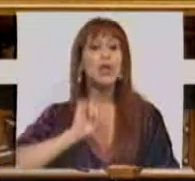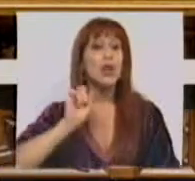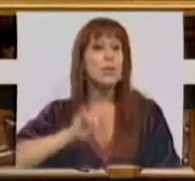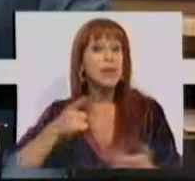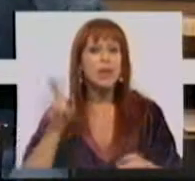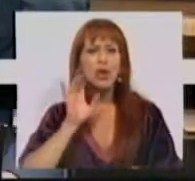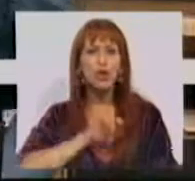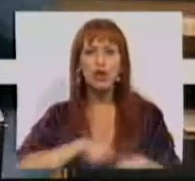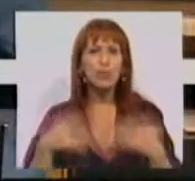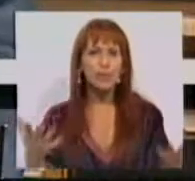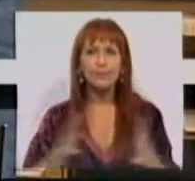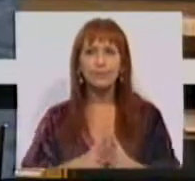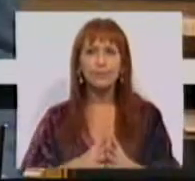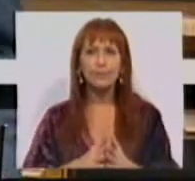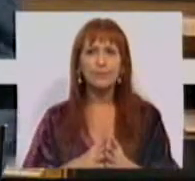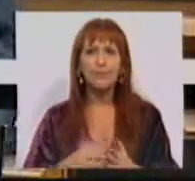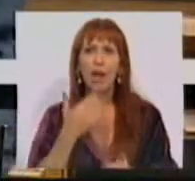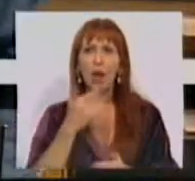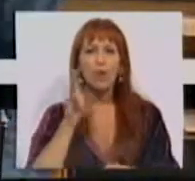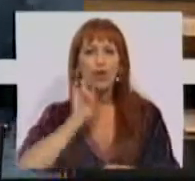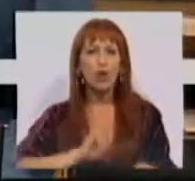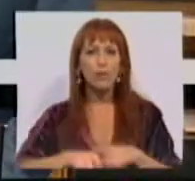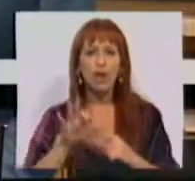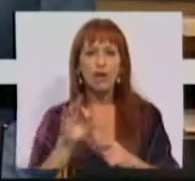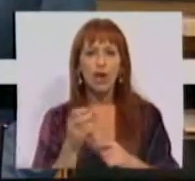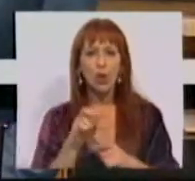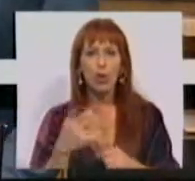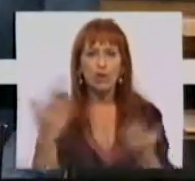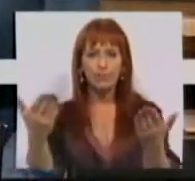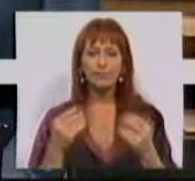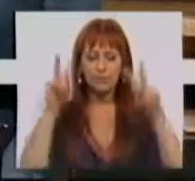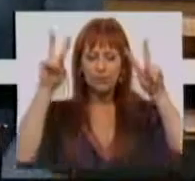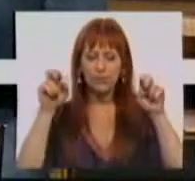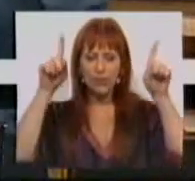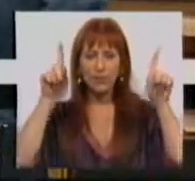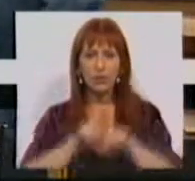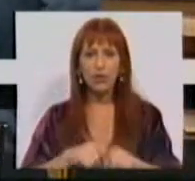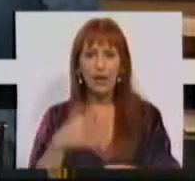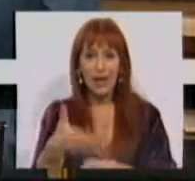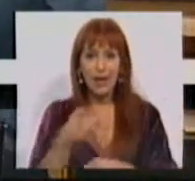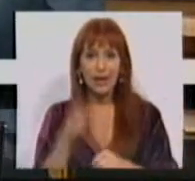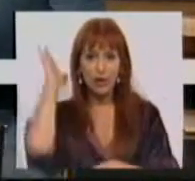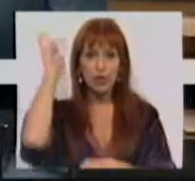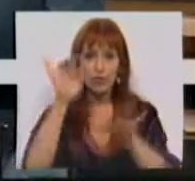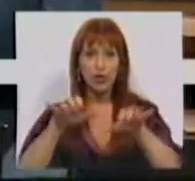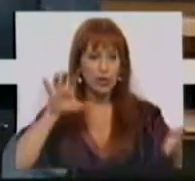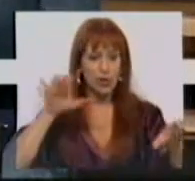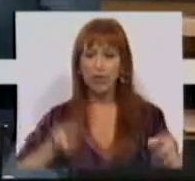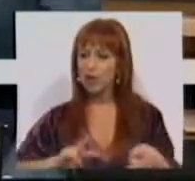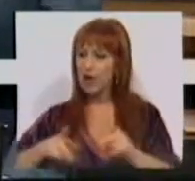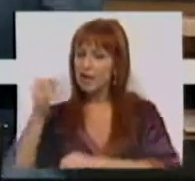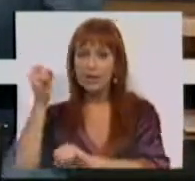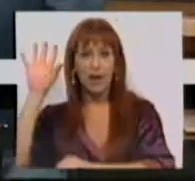Sr. Presidente, Sr. Presidente, Srs. Deputados, agradecer à Sra. Deputada Eloísa Aponte a ter trazido o tema da 19ª Conferência das Partes sobre Alterações